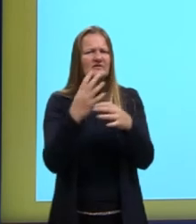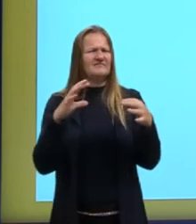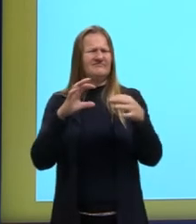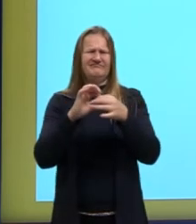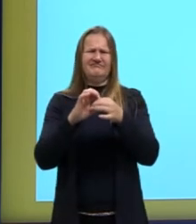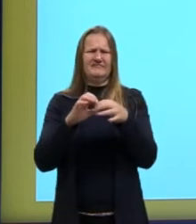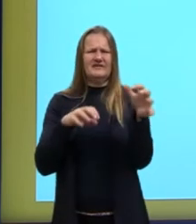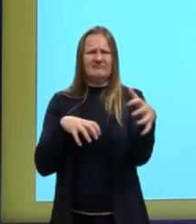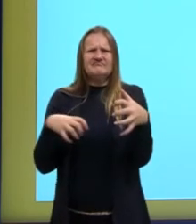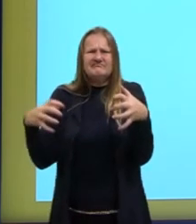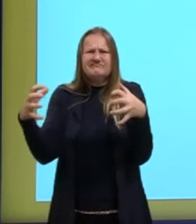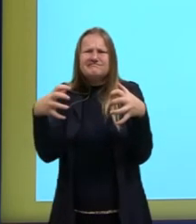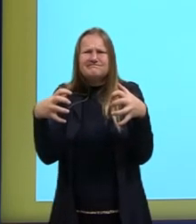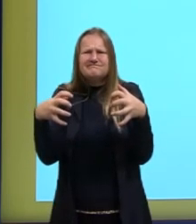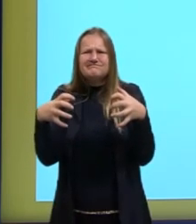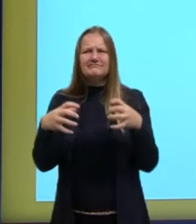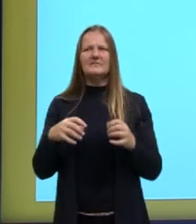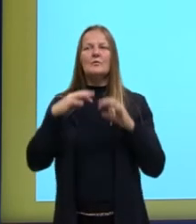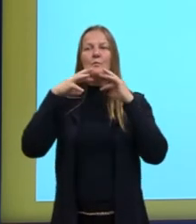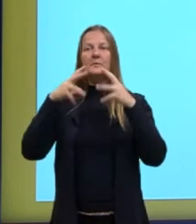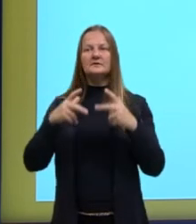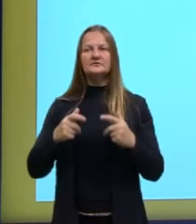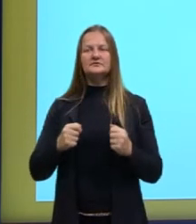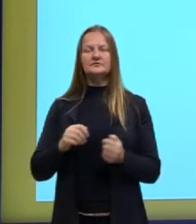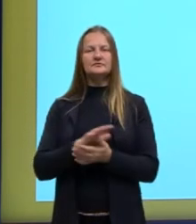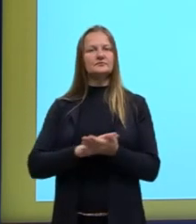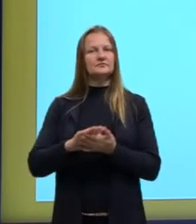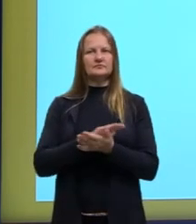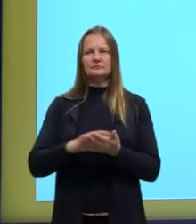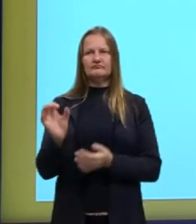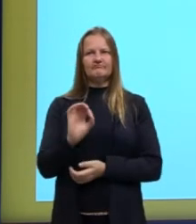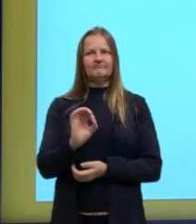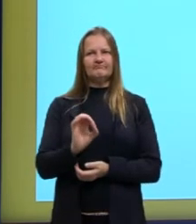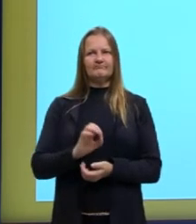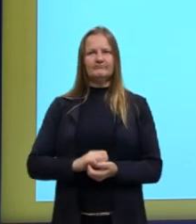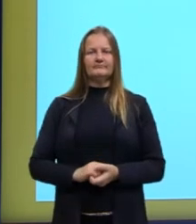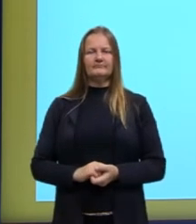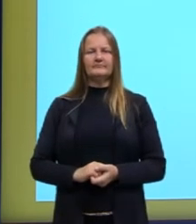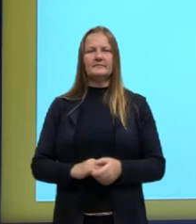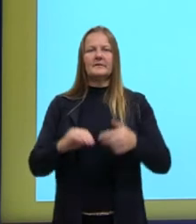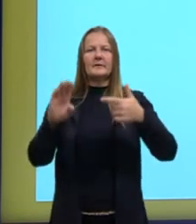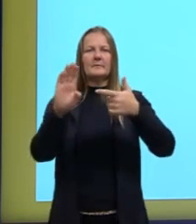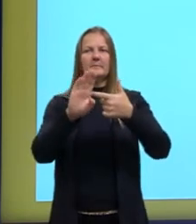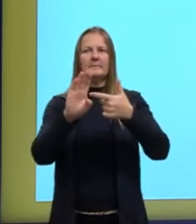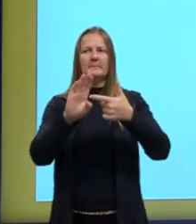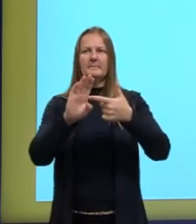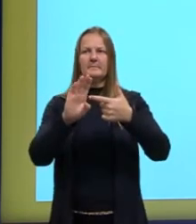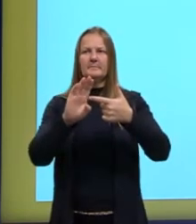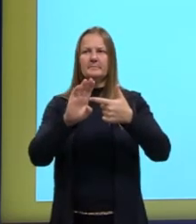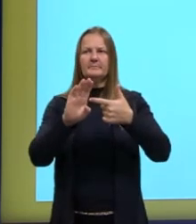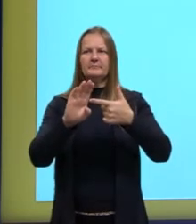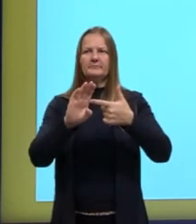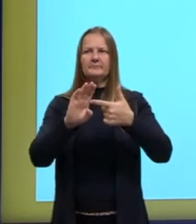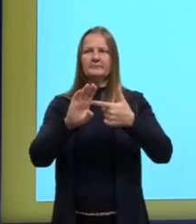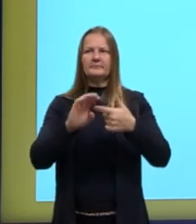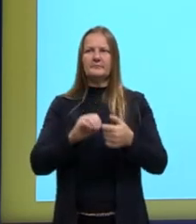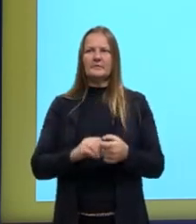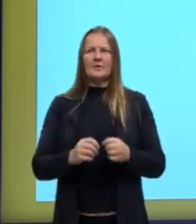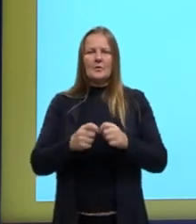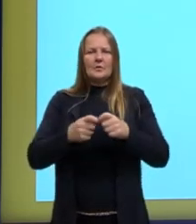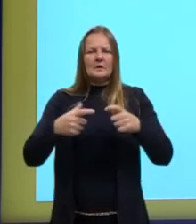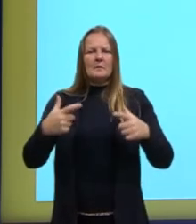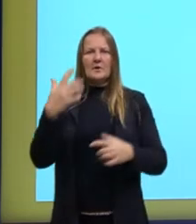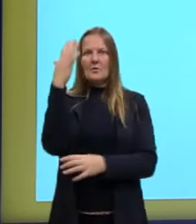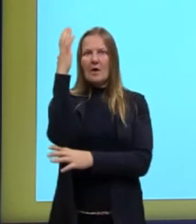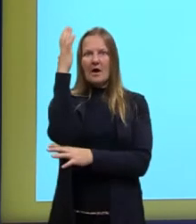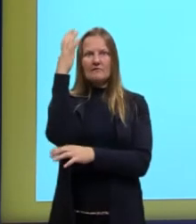diretamente associada às preguiças gigantes, tá? A letra B, o tamanho das